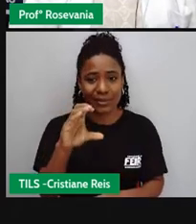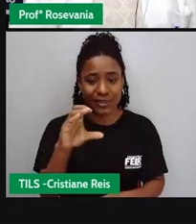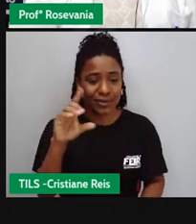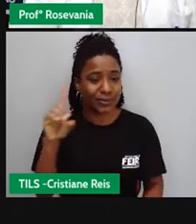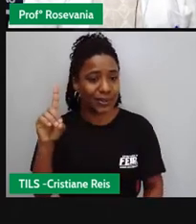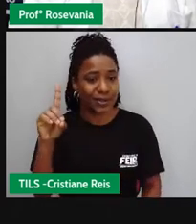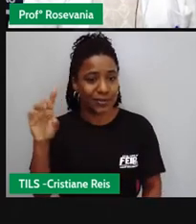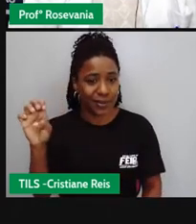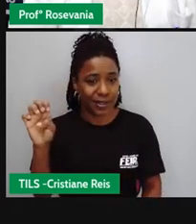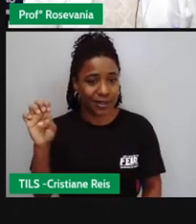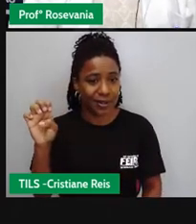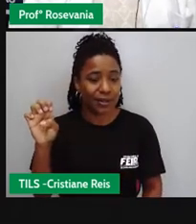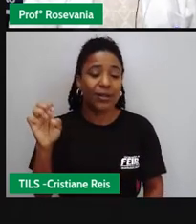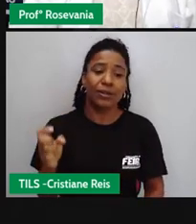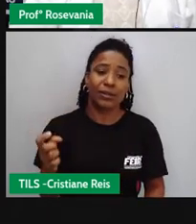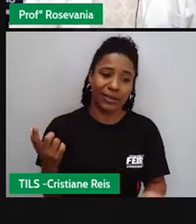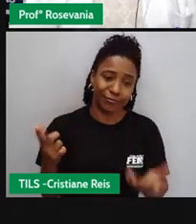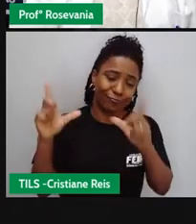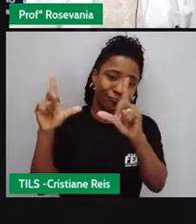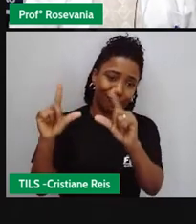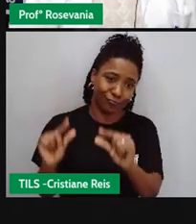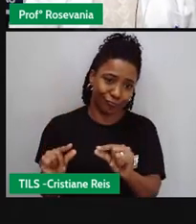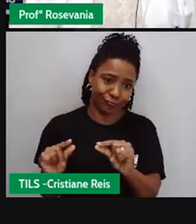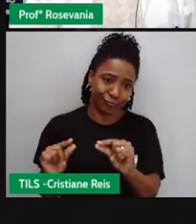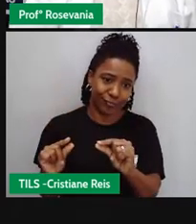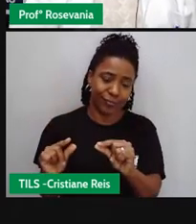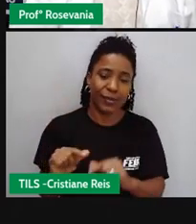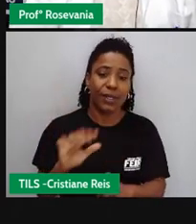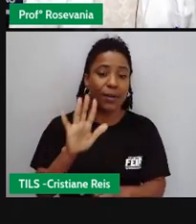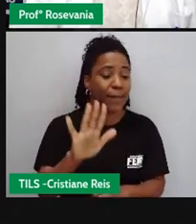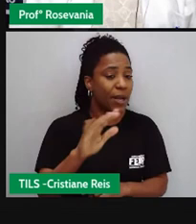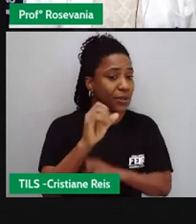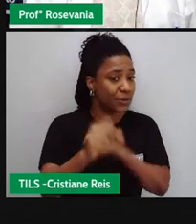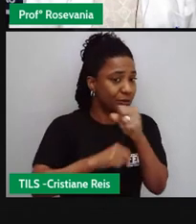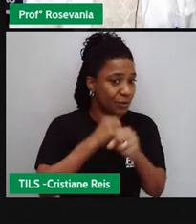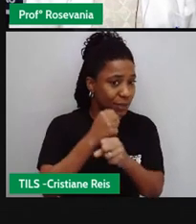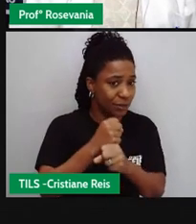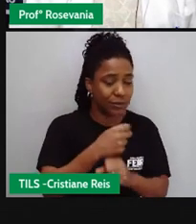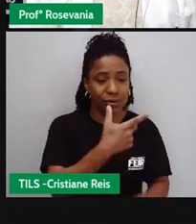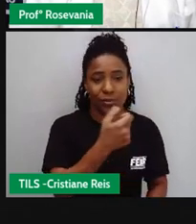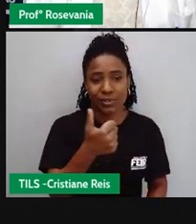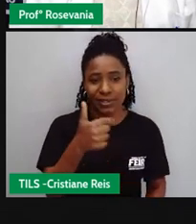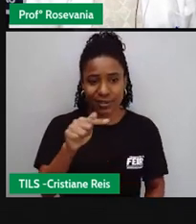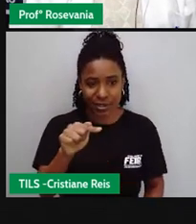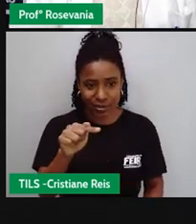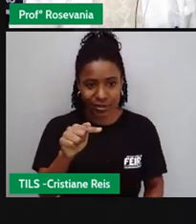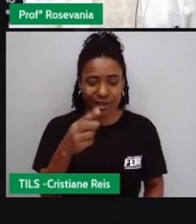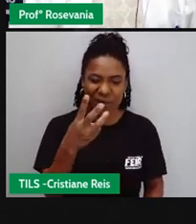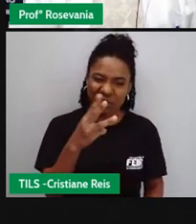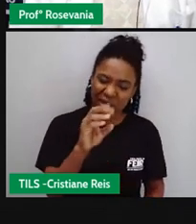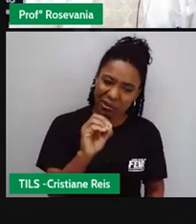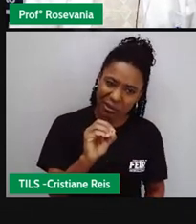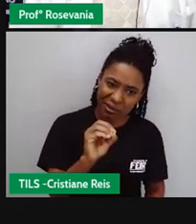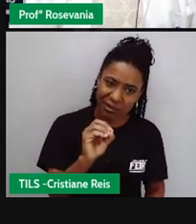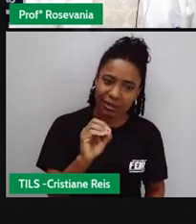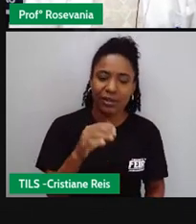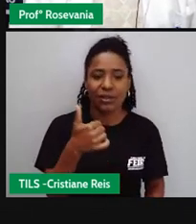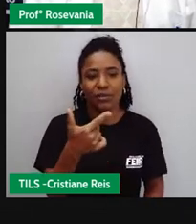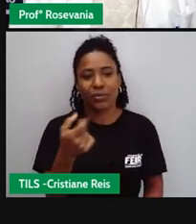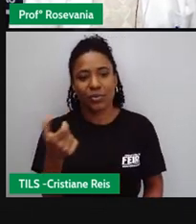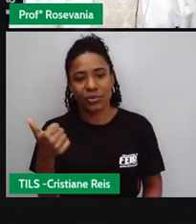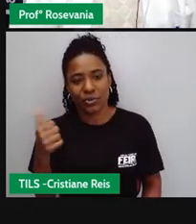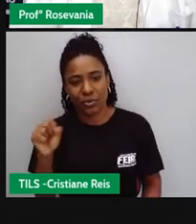vai diminuindo agora houve um avanço de 2017 para 2019 em 2017 era 30 2018